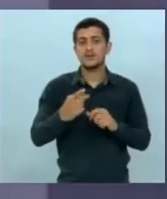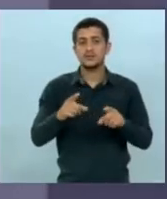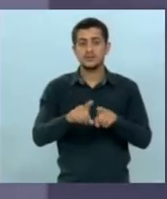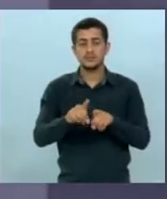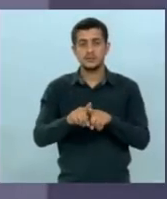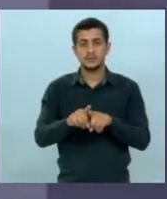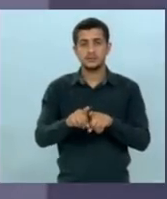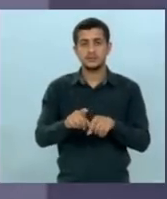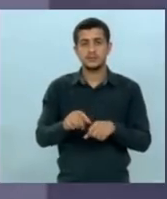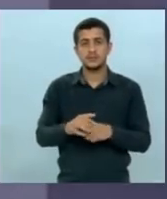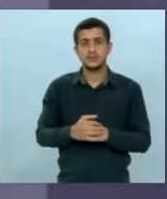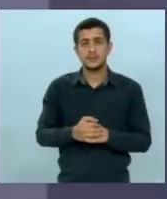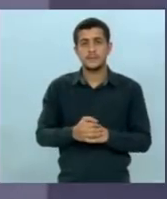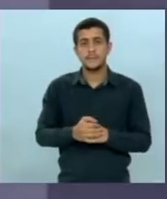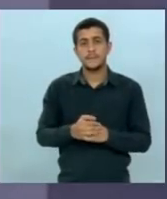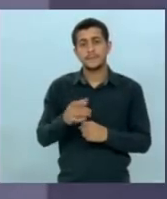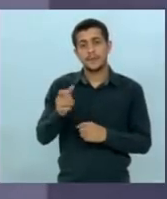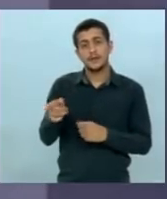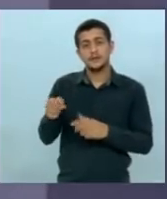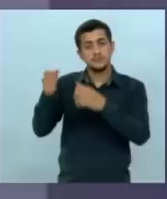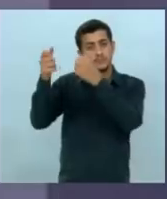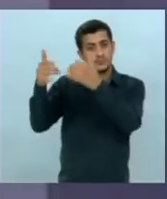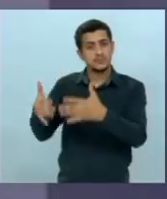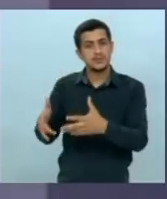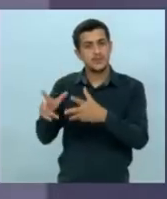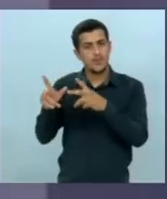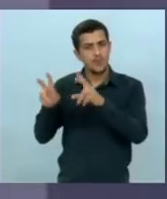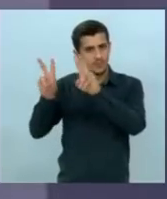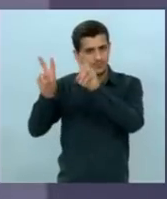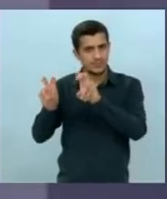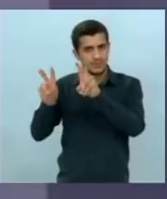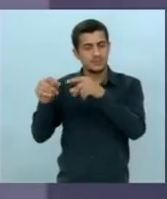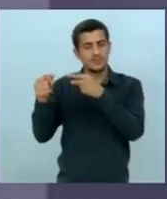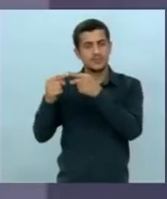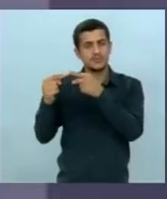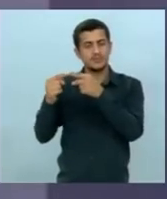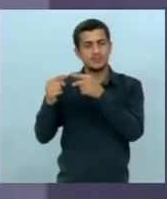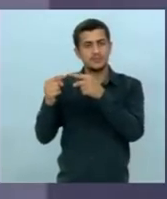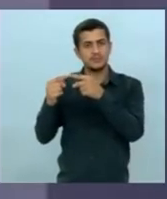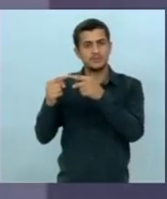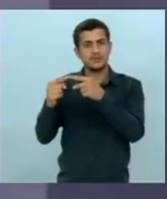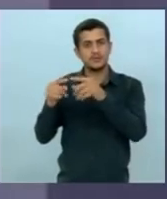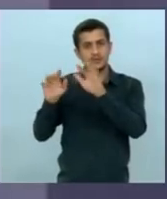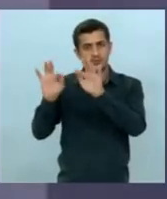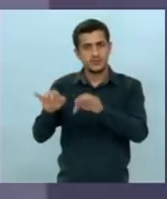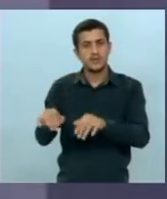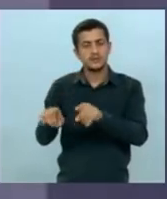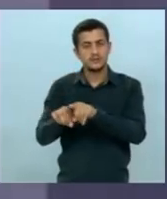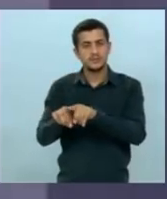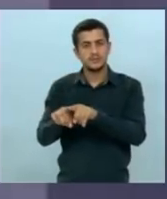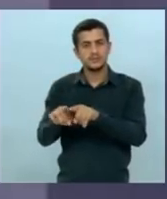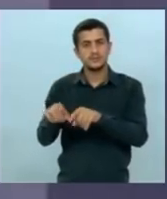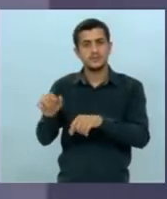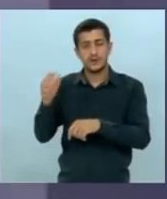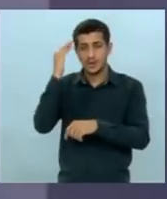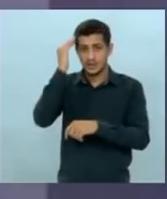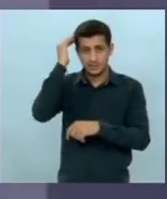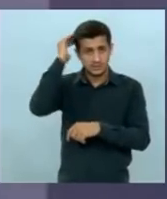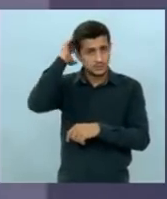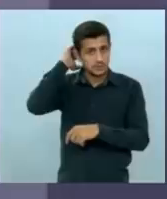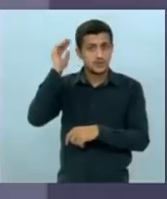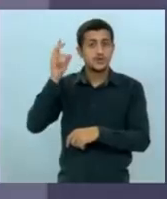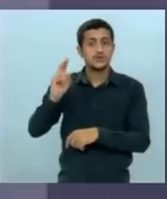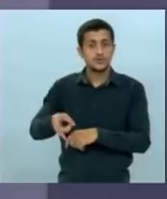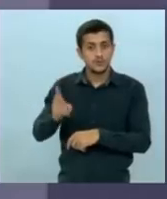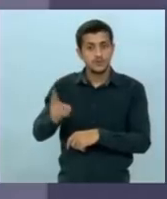candidato acabou de se referir a este assunto nas considerações finais a Zambuja continua